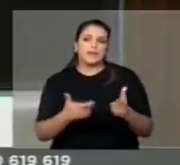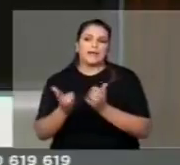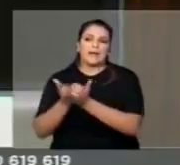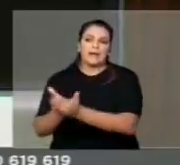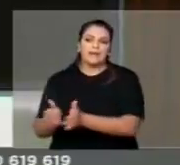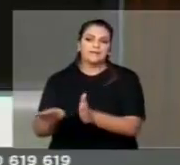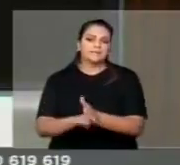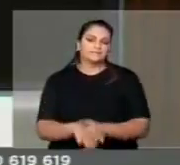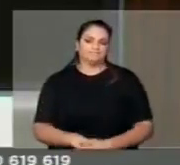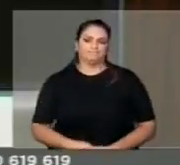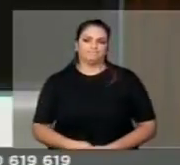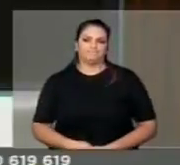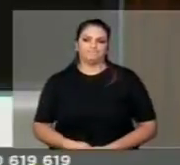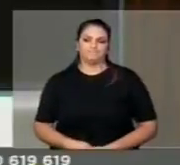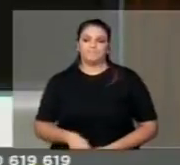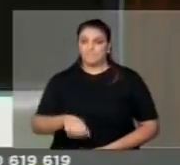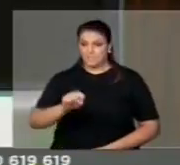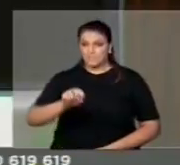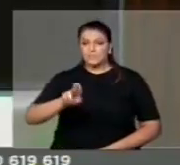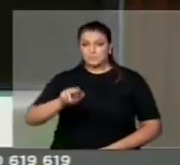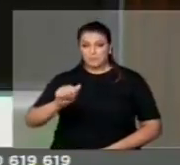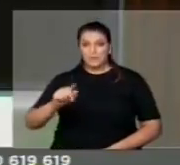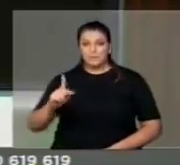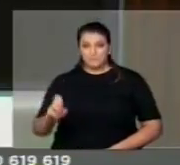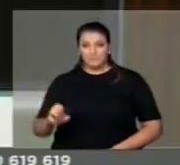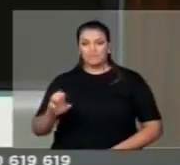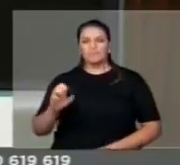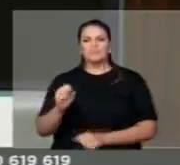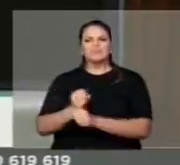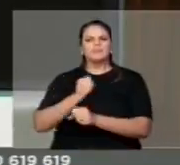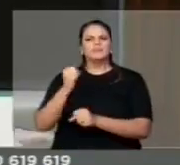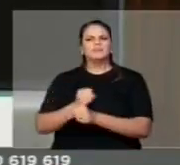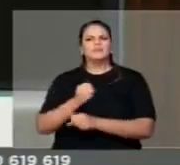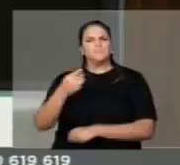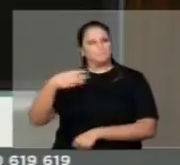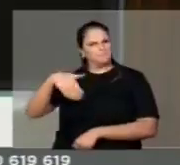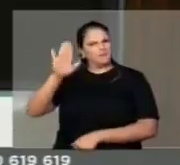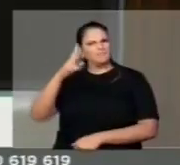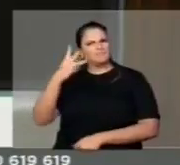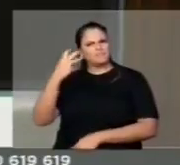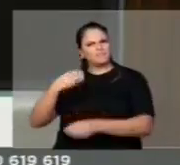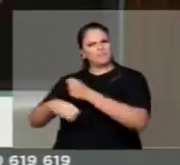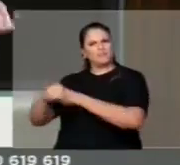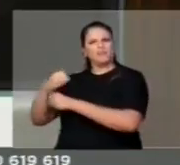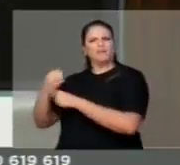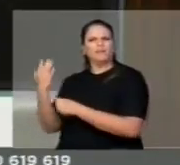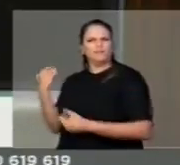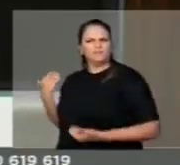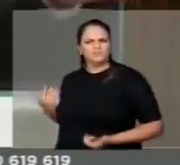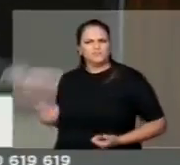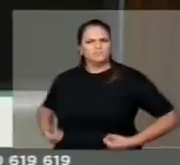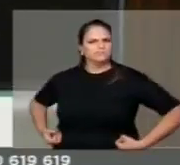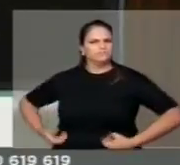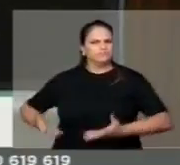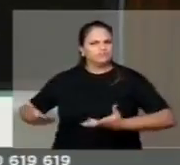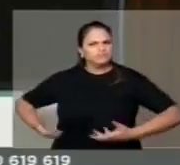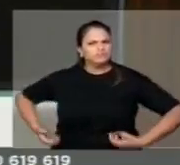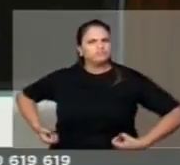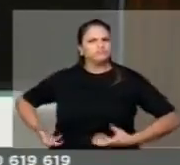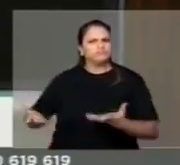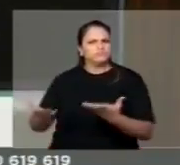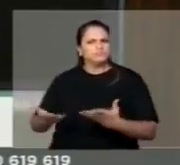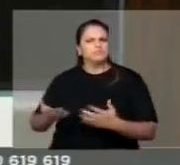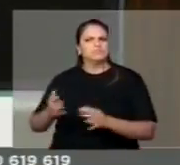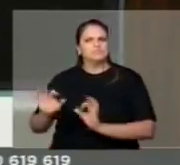pudessem caminhar. Suape foi um porto construído ao longo de mais de 30 anos, com recursos, muitas vezes, em sua maior